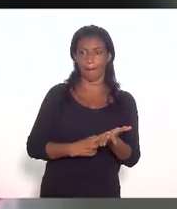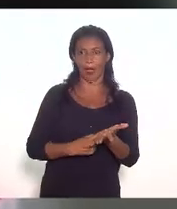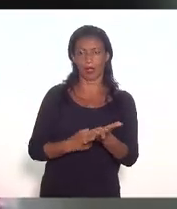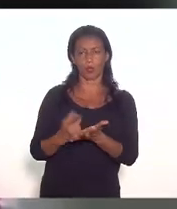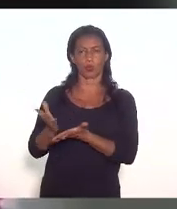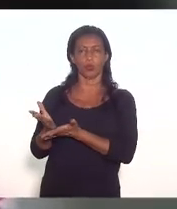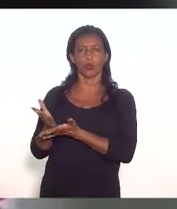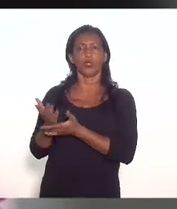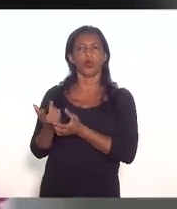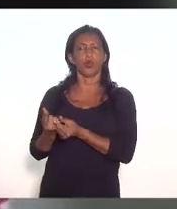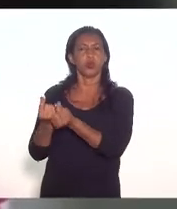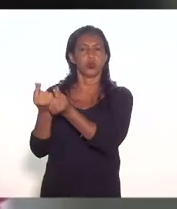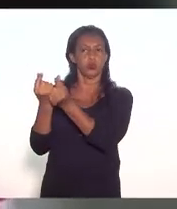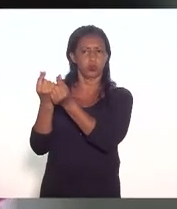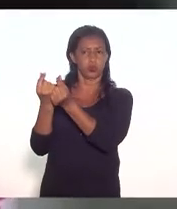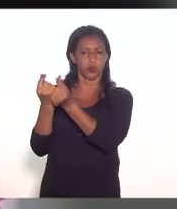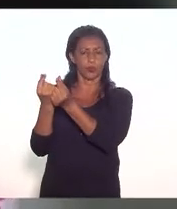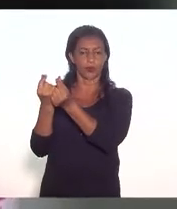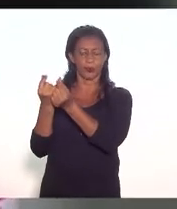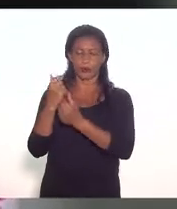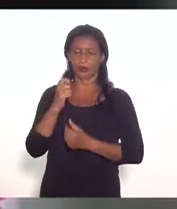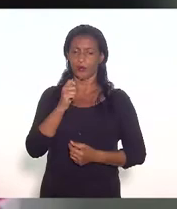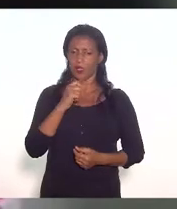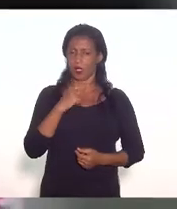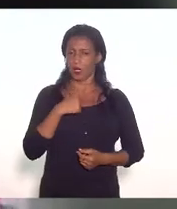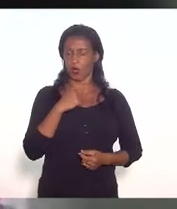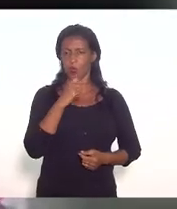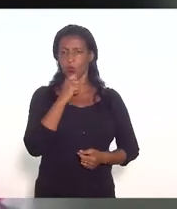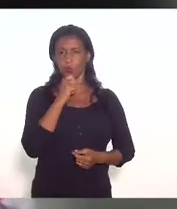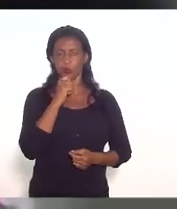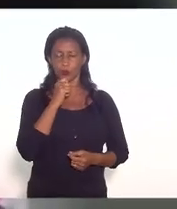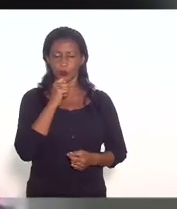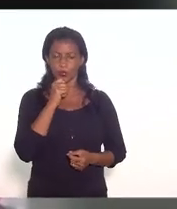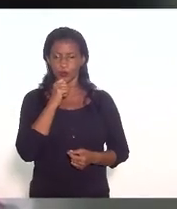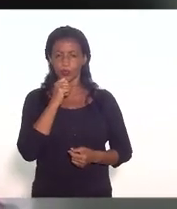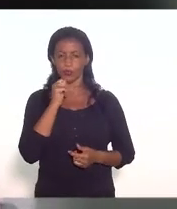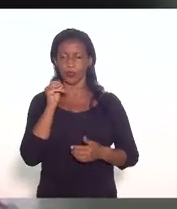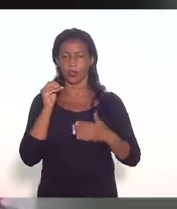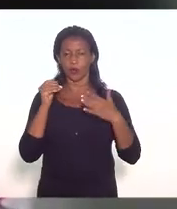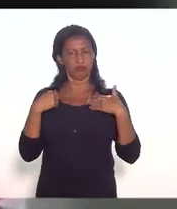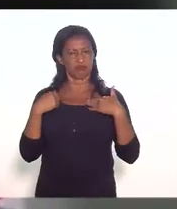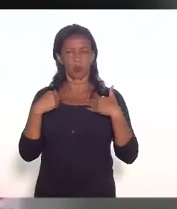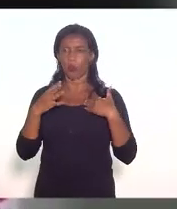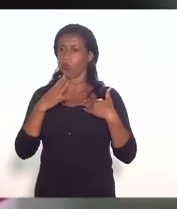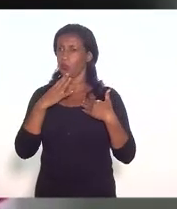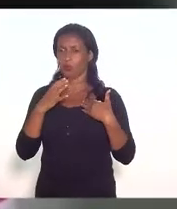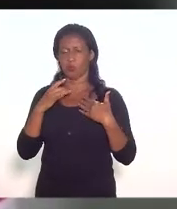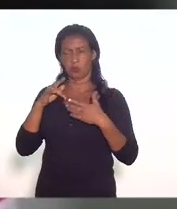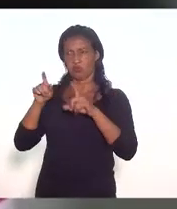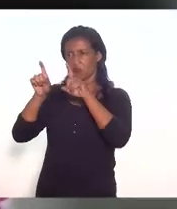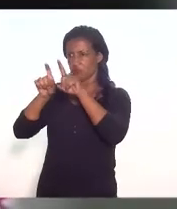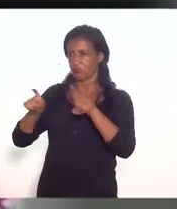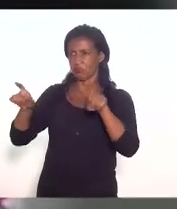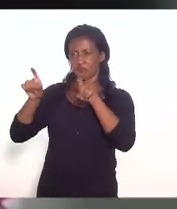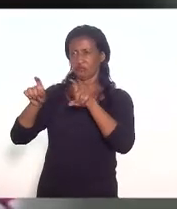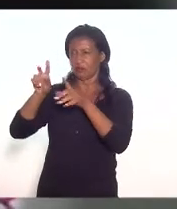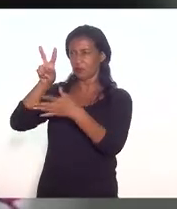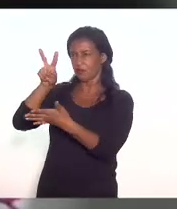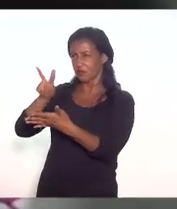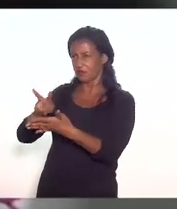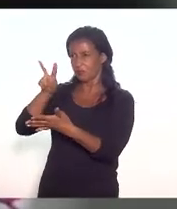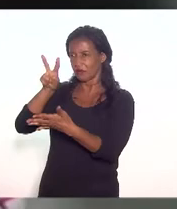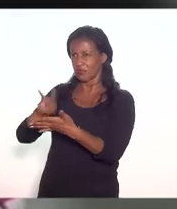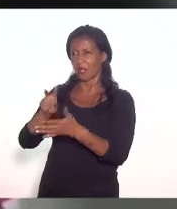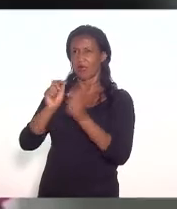orçamentário que eu não pude não tive acesso não localizei no